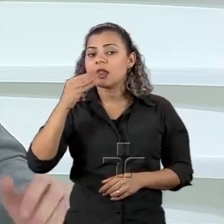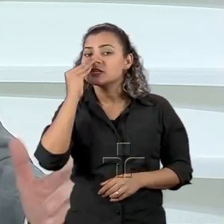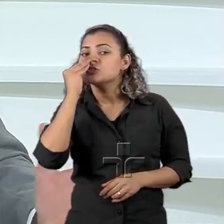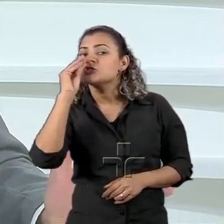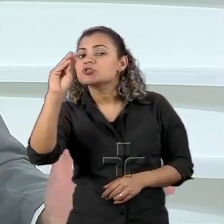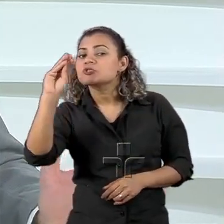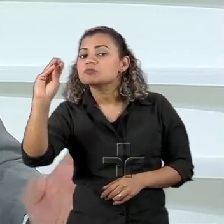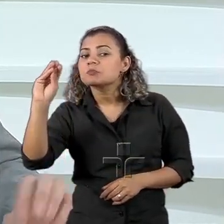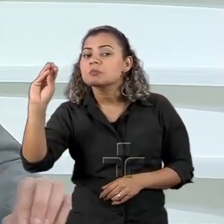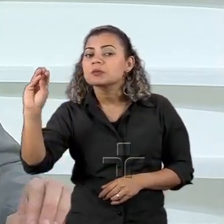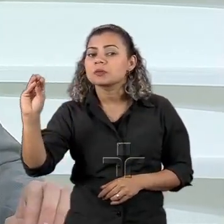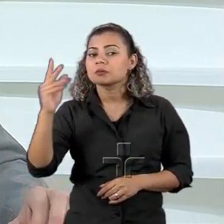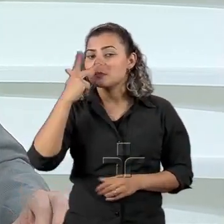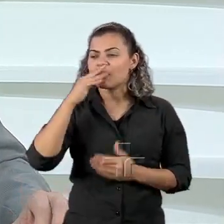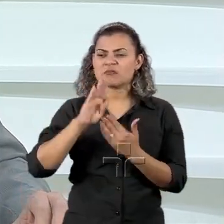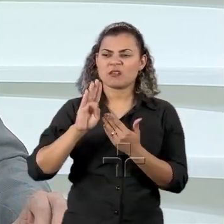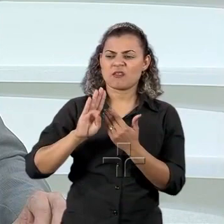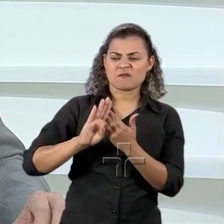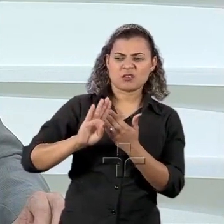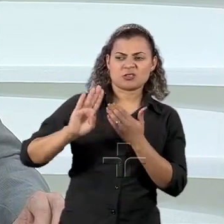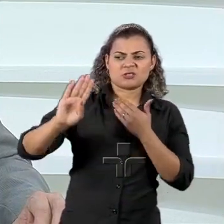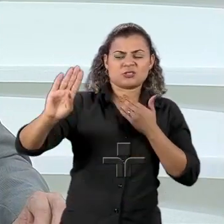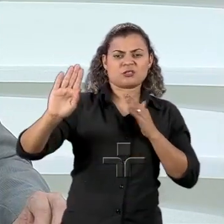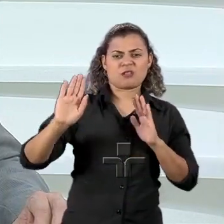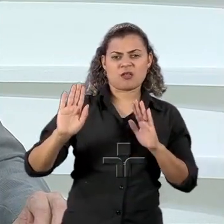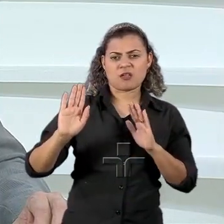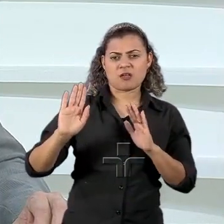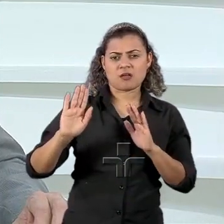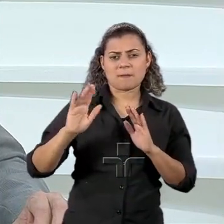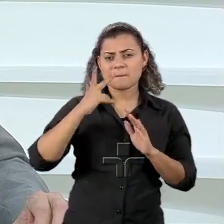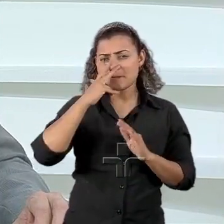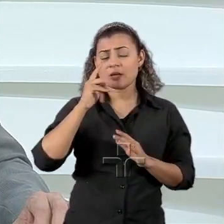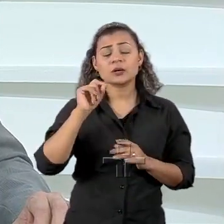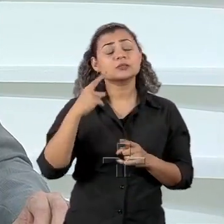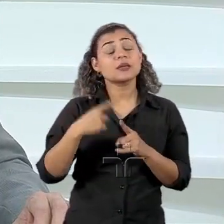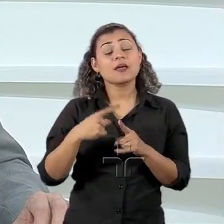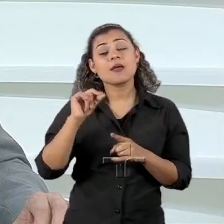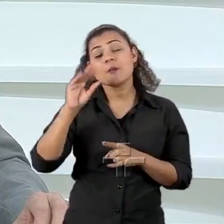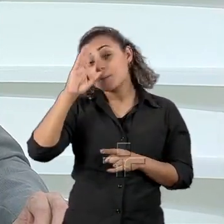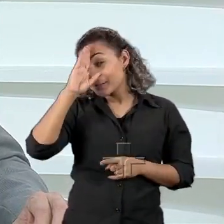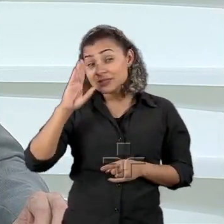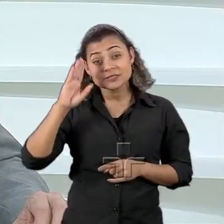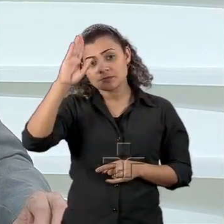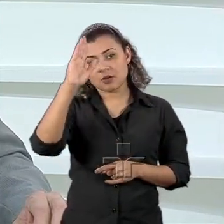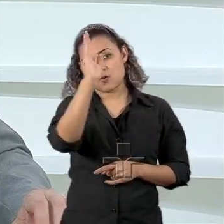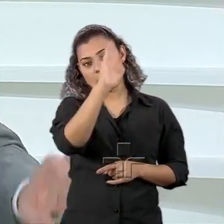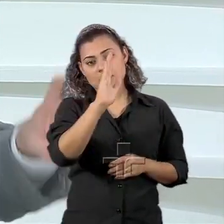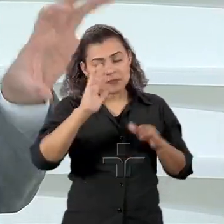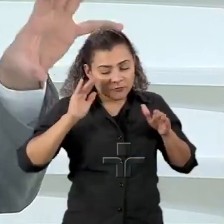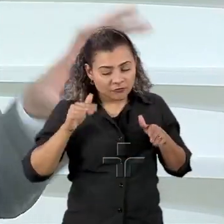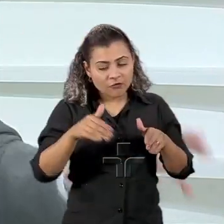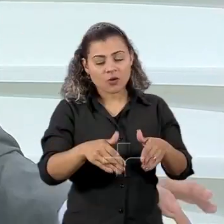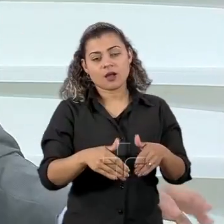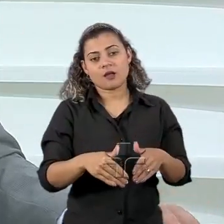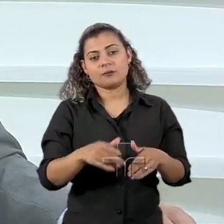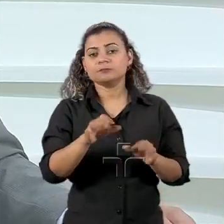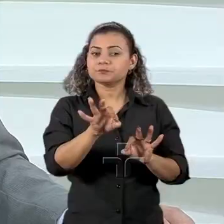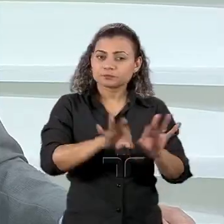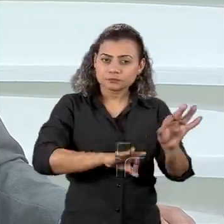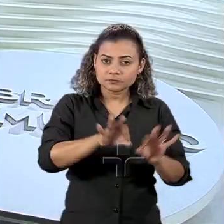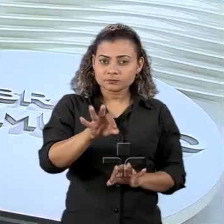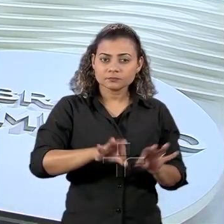um afastamento do multilateralismo, que tem sido um eixo central da inserção brasileira. As organizações